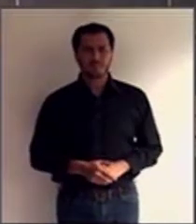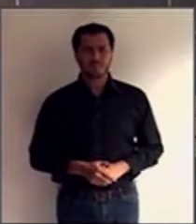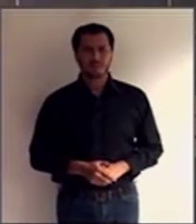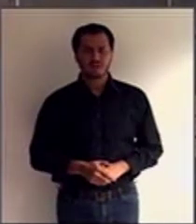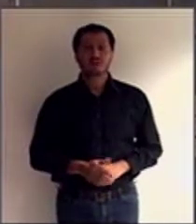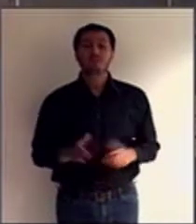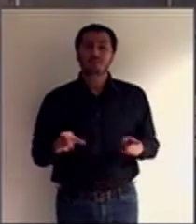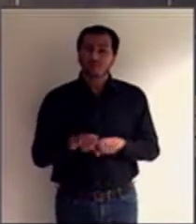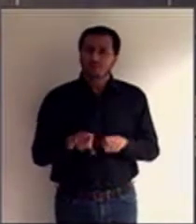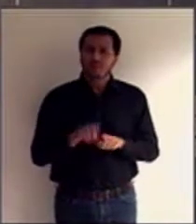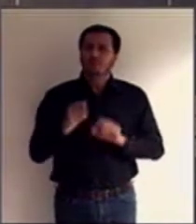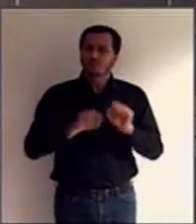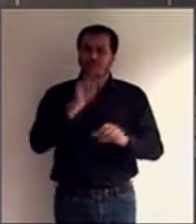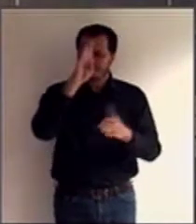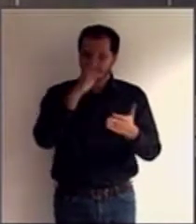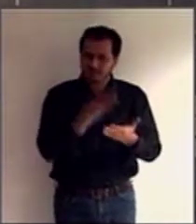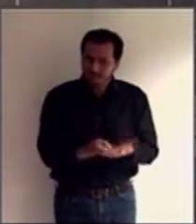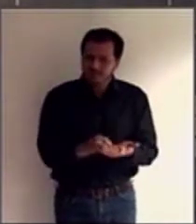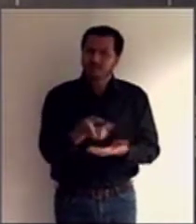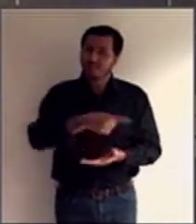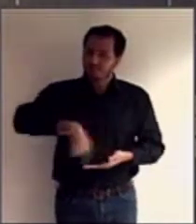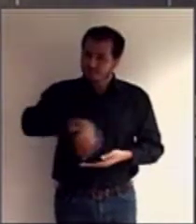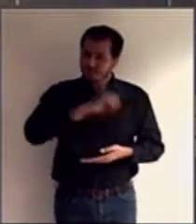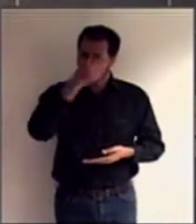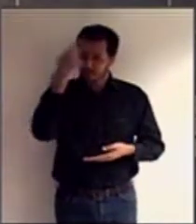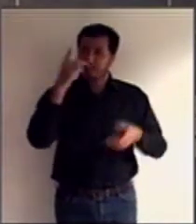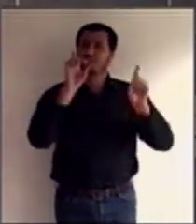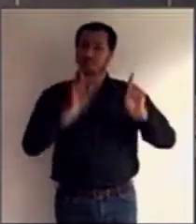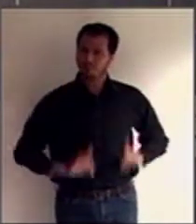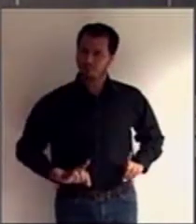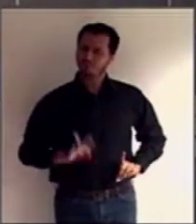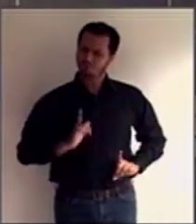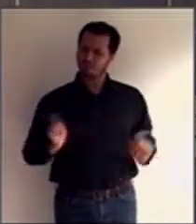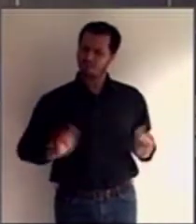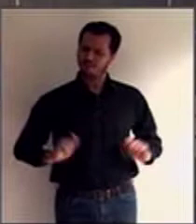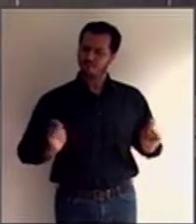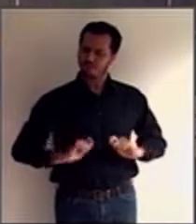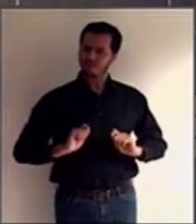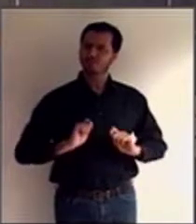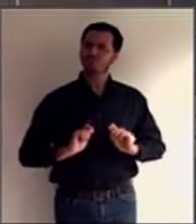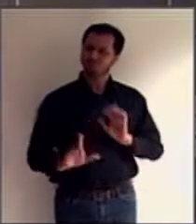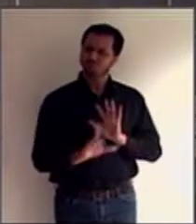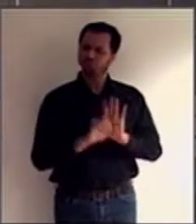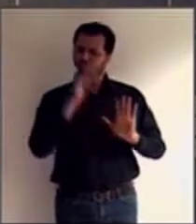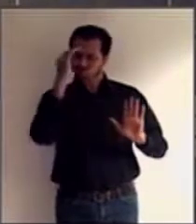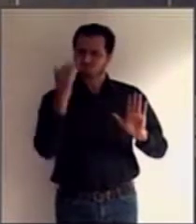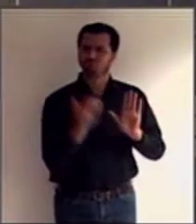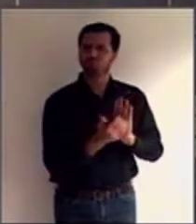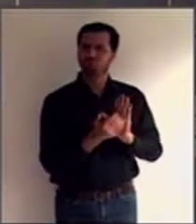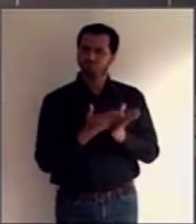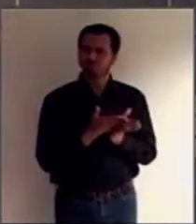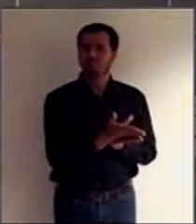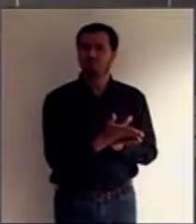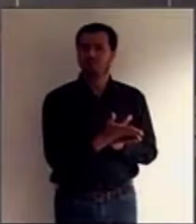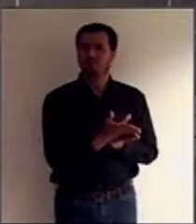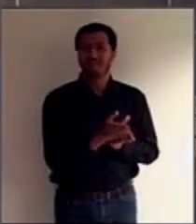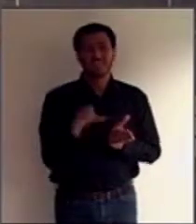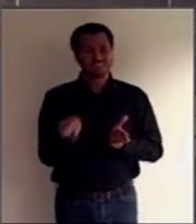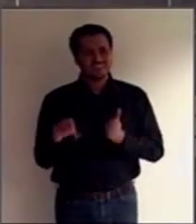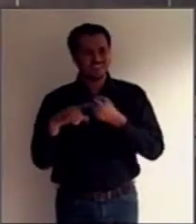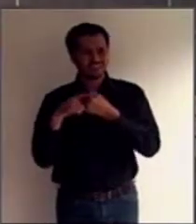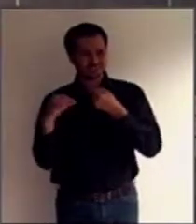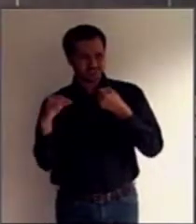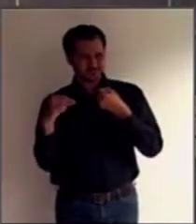capacidade jurídica também para o caso das pessoas com deficiência. Na realidade, esse artigo 12 é a grande mudança do